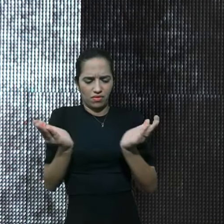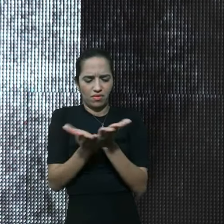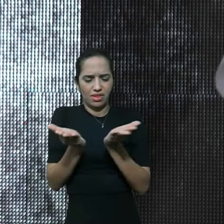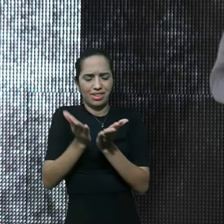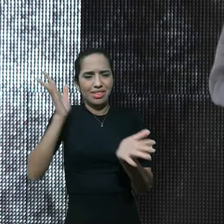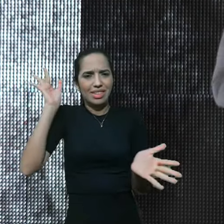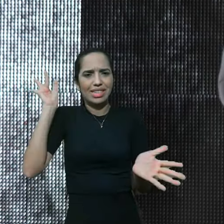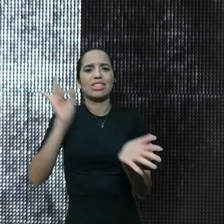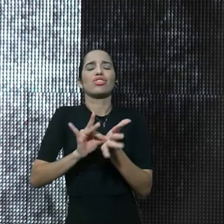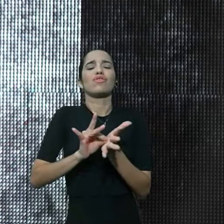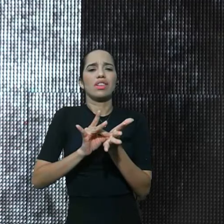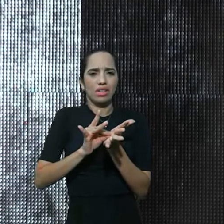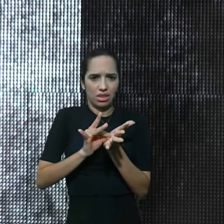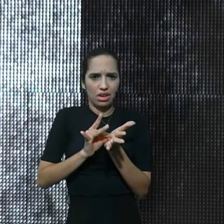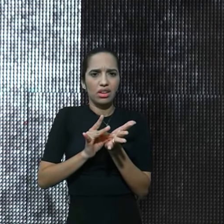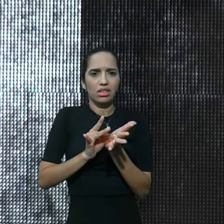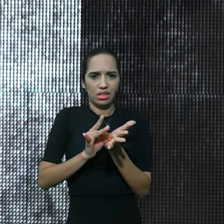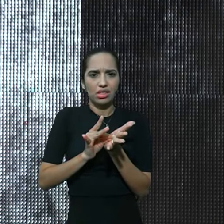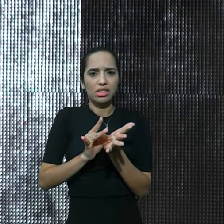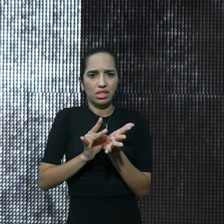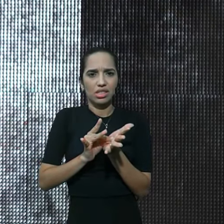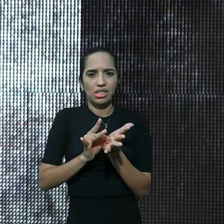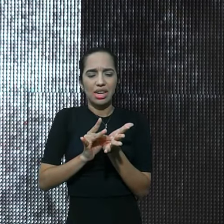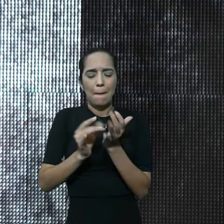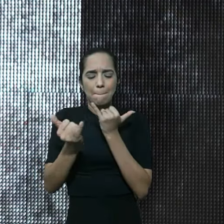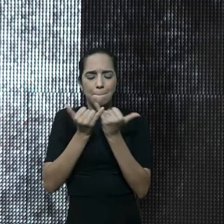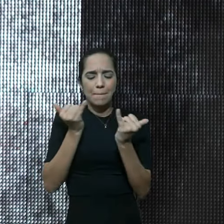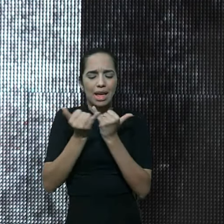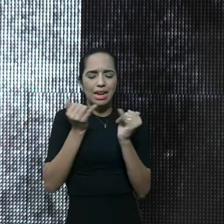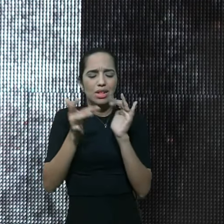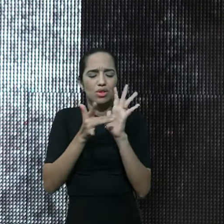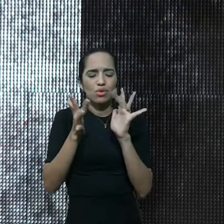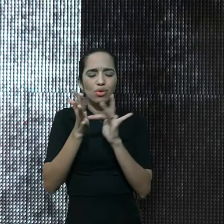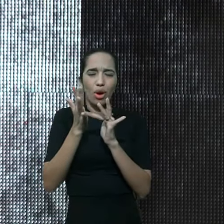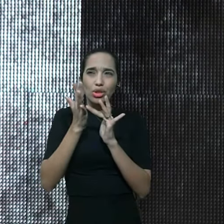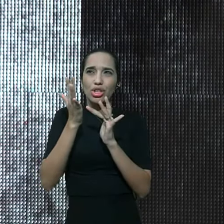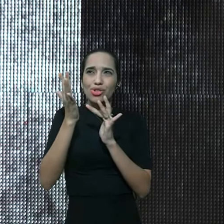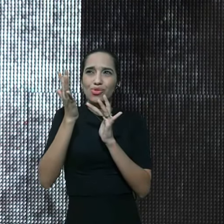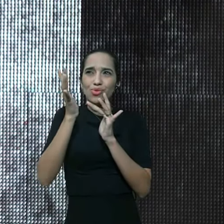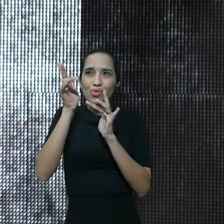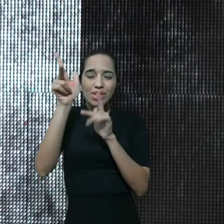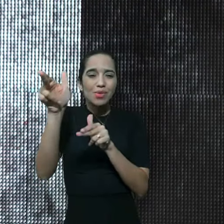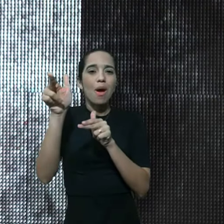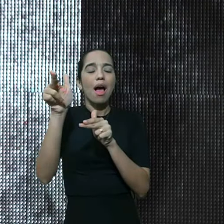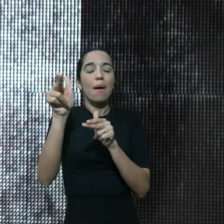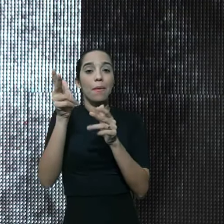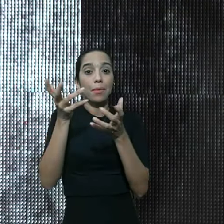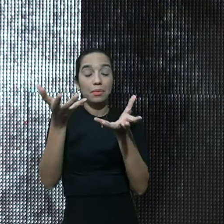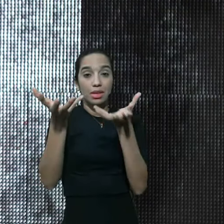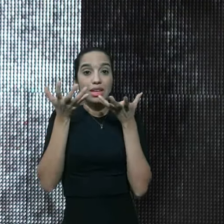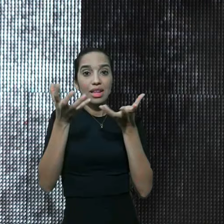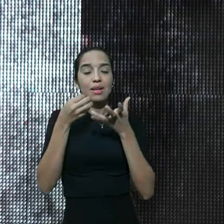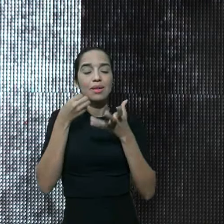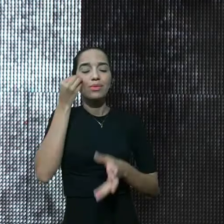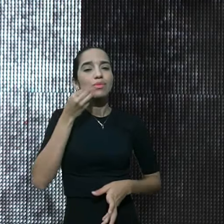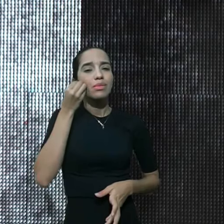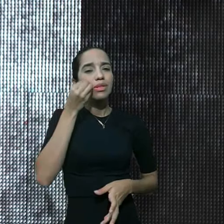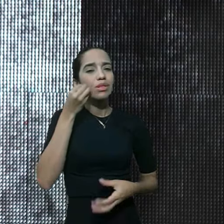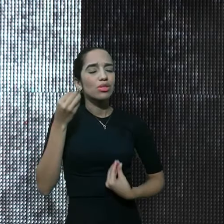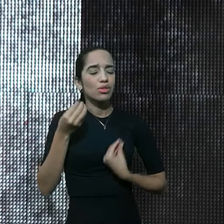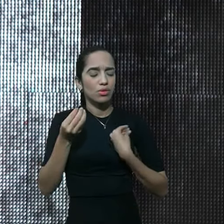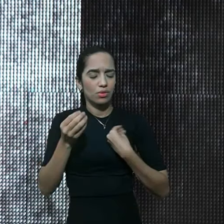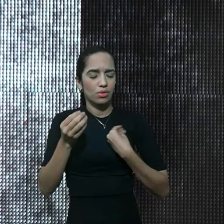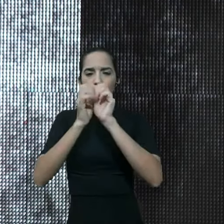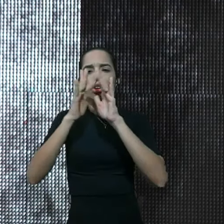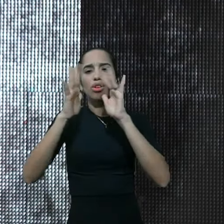genuínos que são parecidos com o Senhor que são dispostos a viver uma vida que